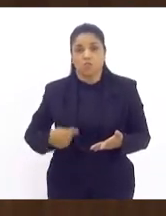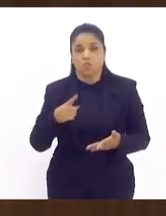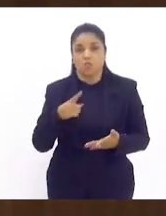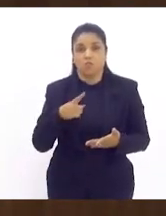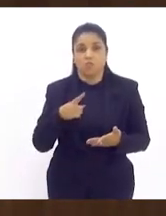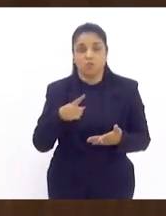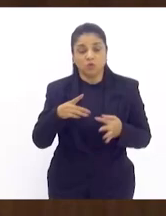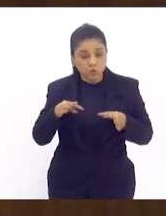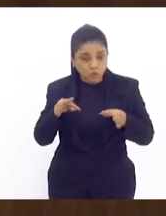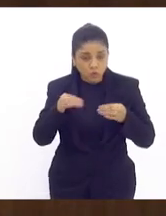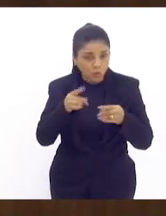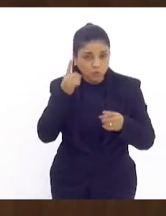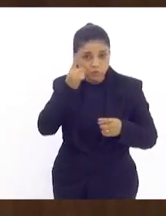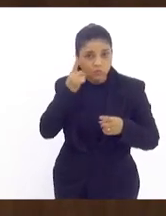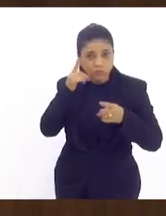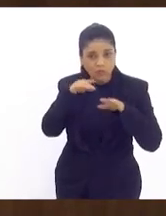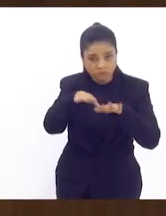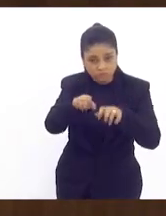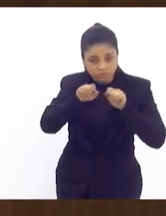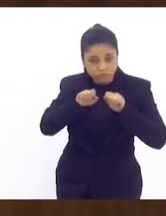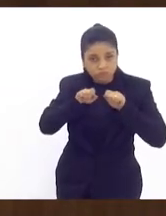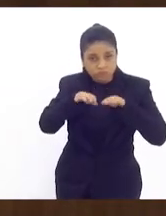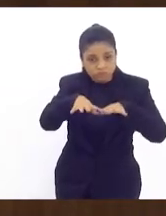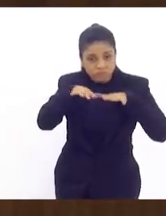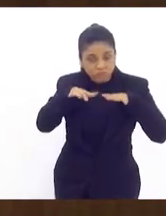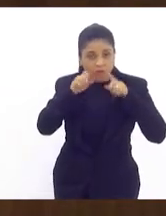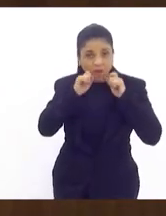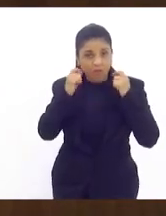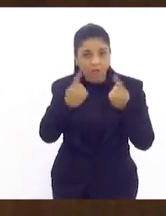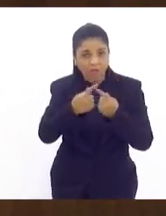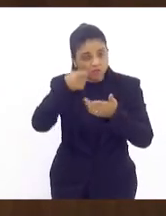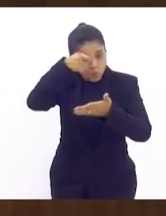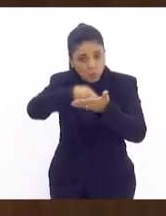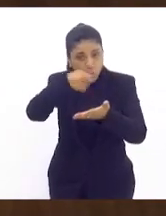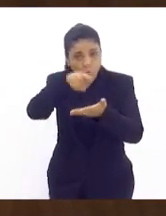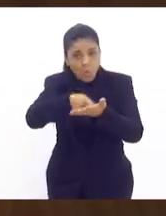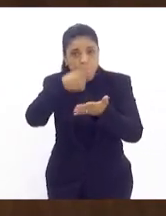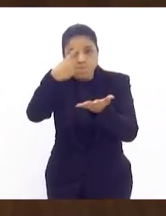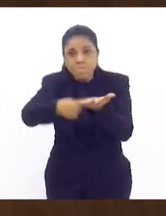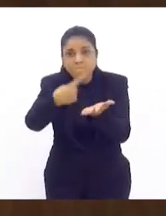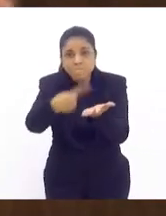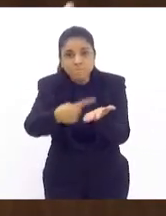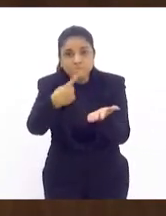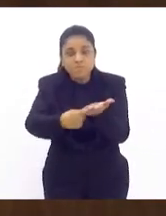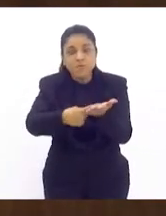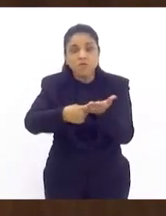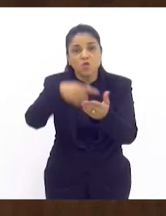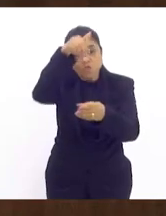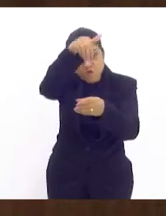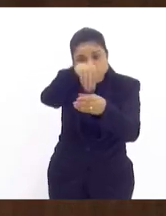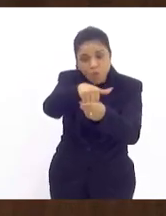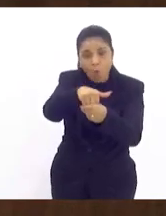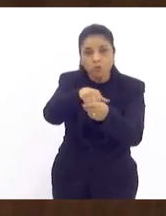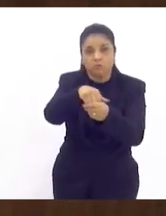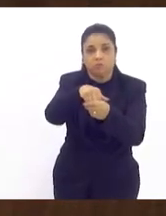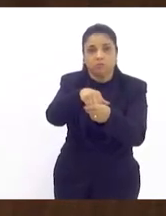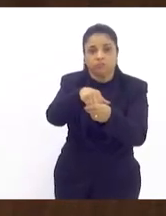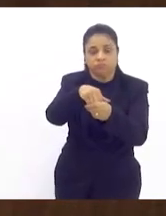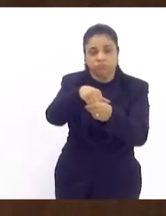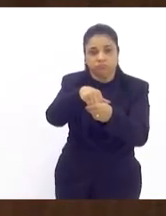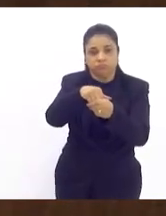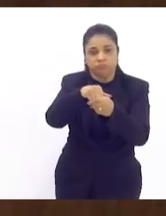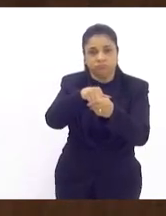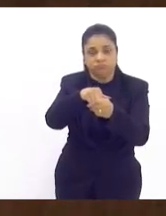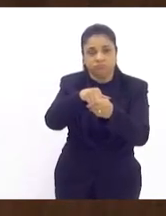deputados da Lerge fazer cumprir o que se propõe que se vota nessa casa ora